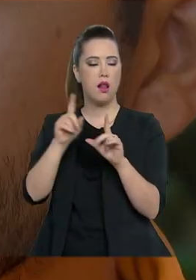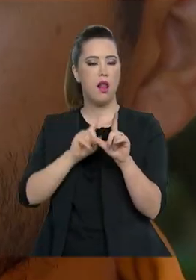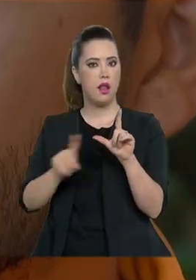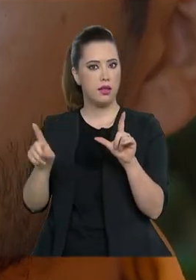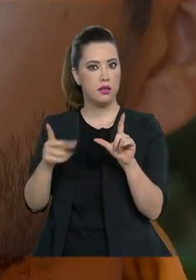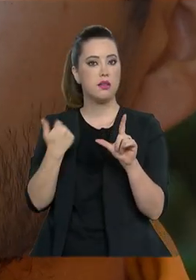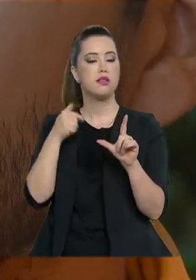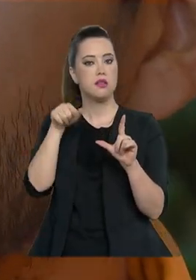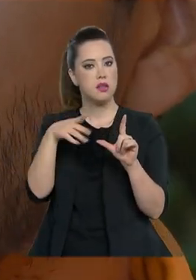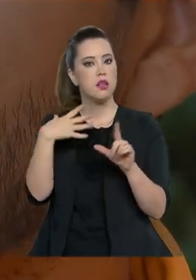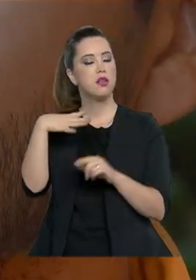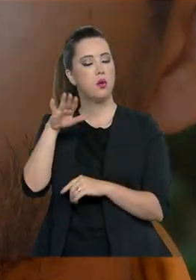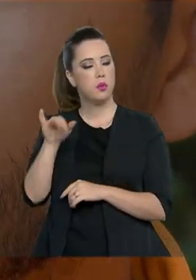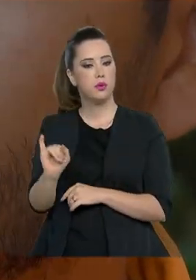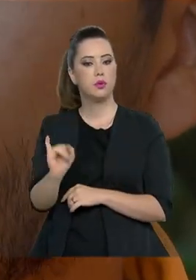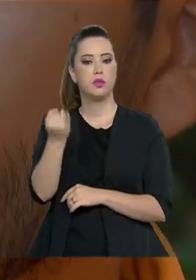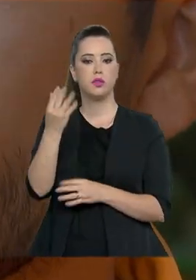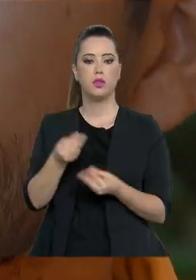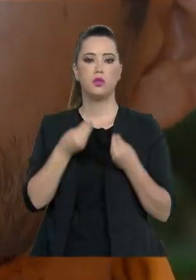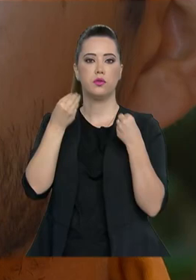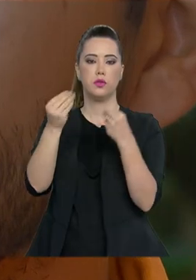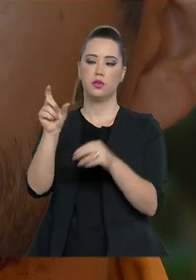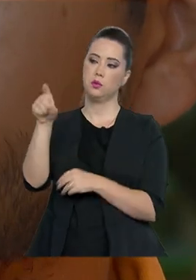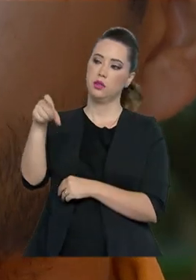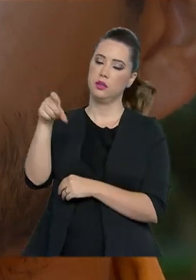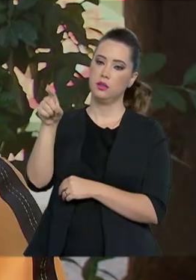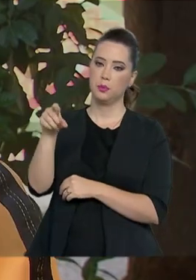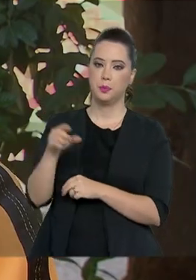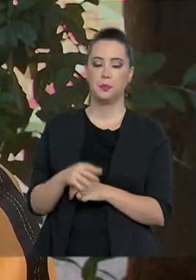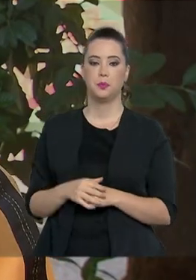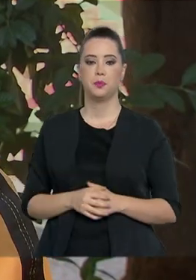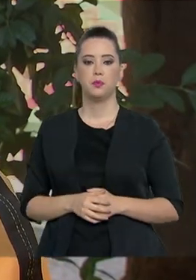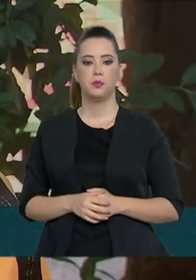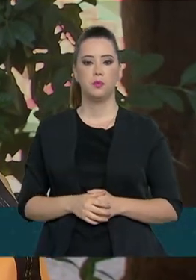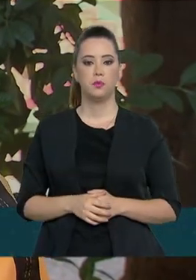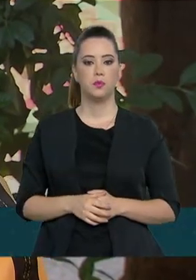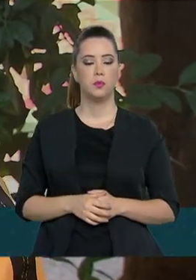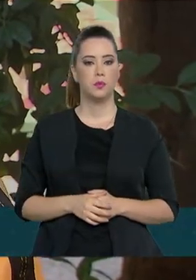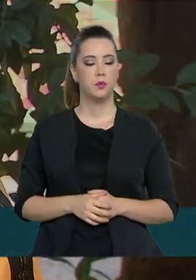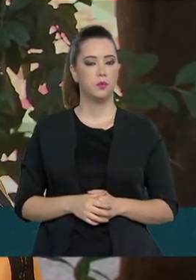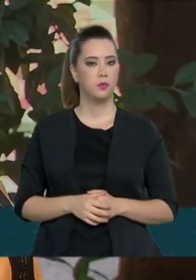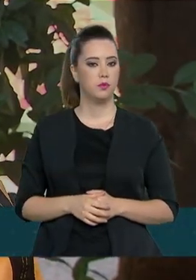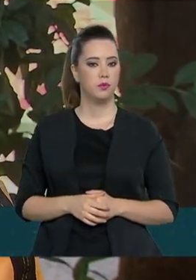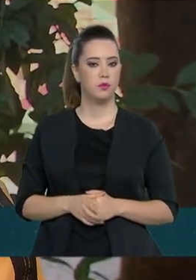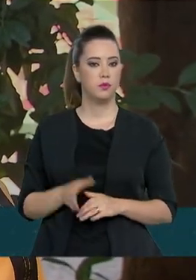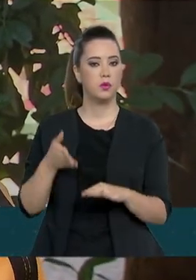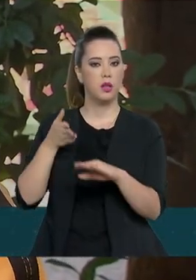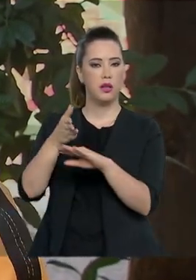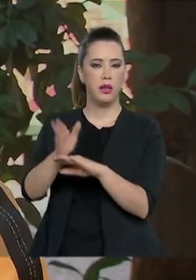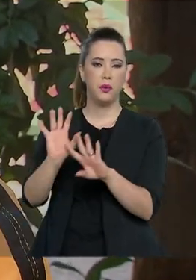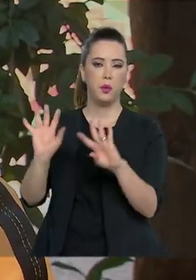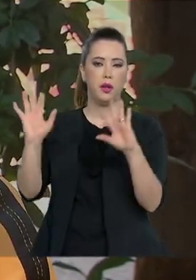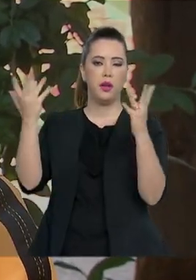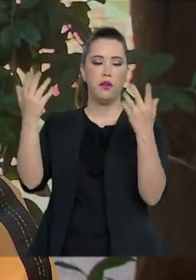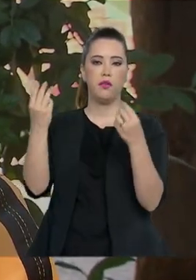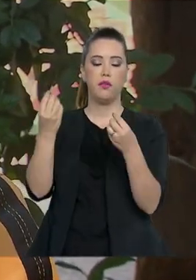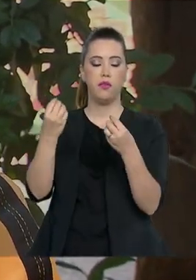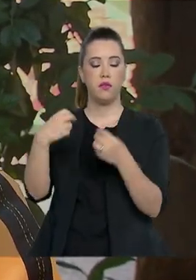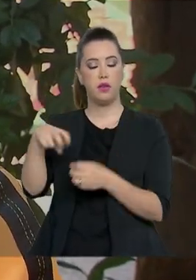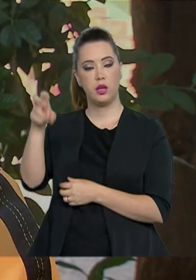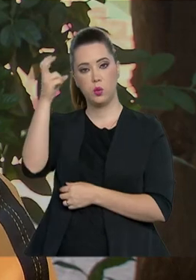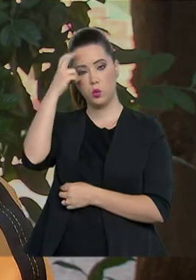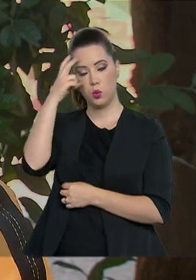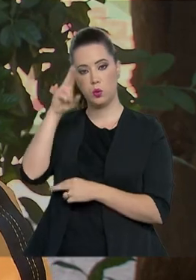bem os benefícios oferecidos pela carteirinha de estudante. Me proporciona entrar em eventos culturais